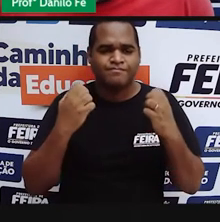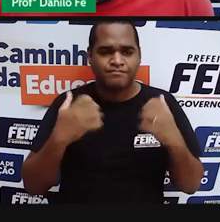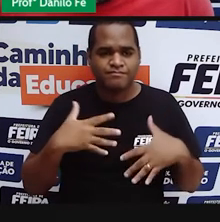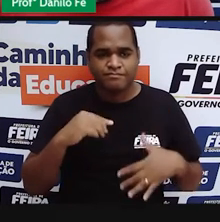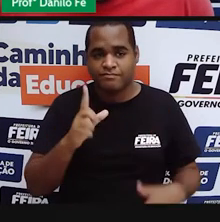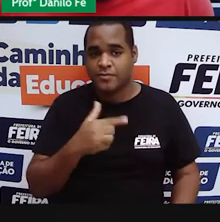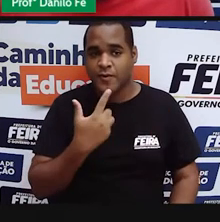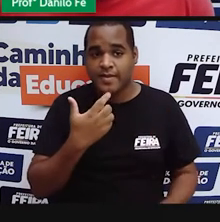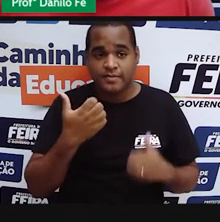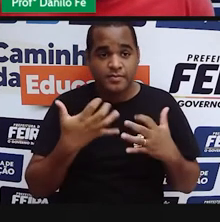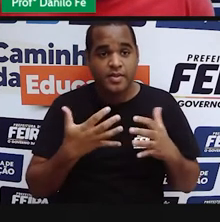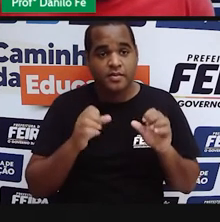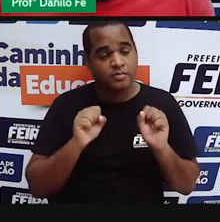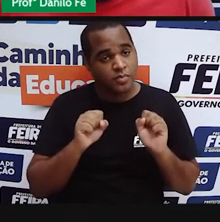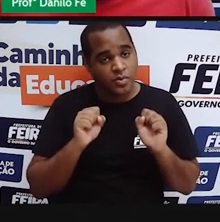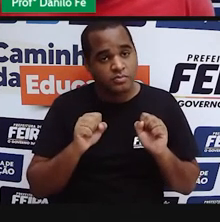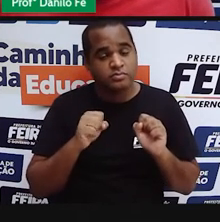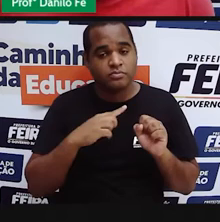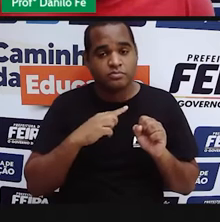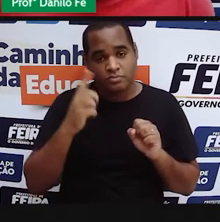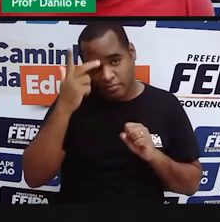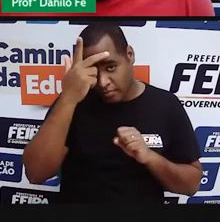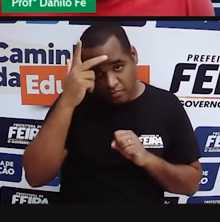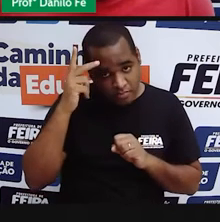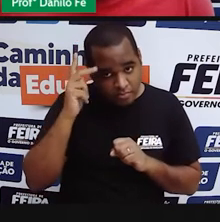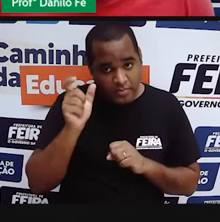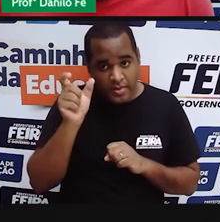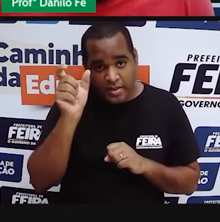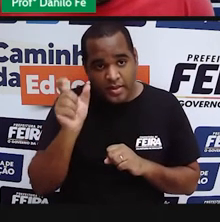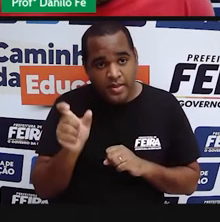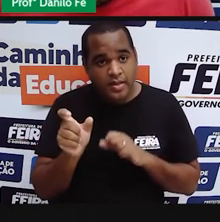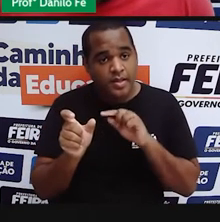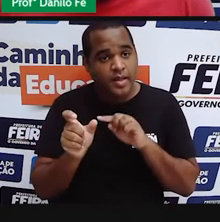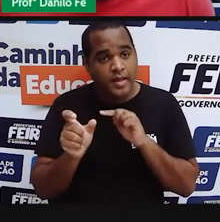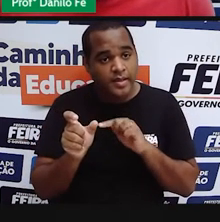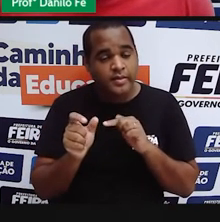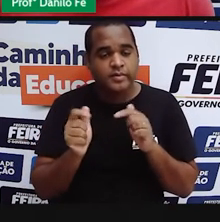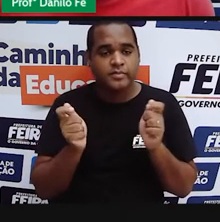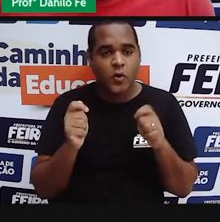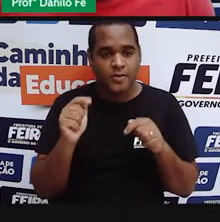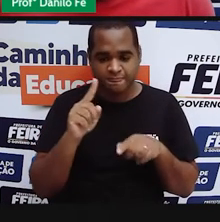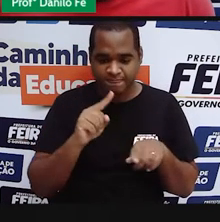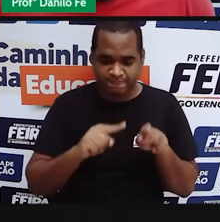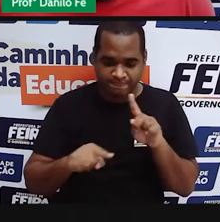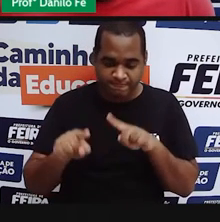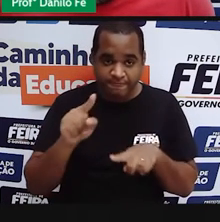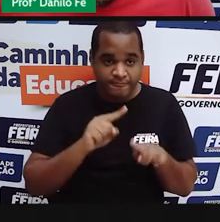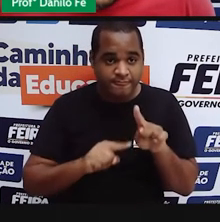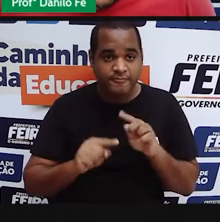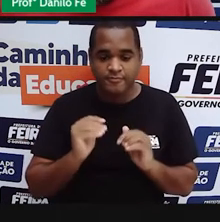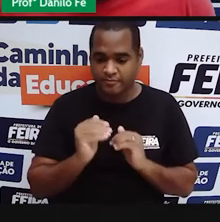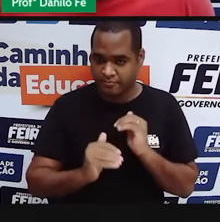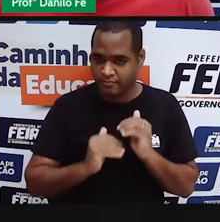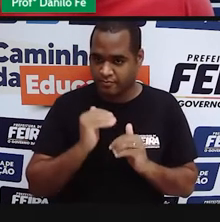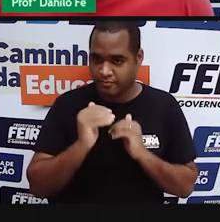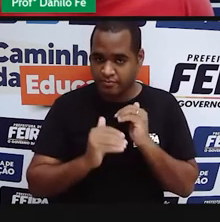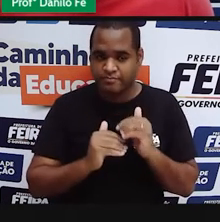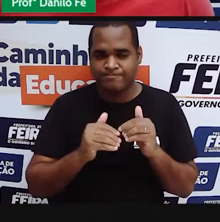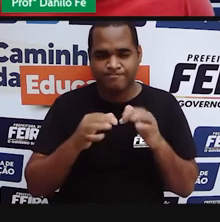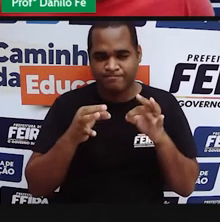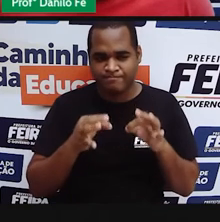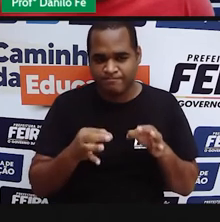de um Estado forte, e que deveria haver uma pessoa que tivesse a condição de liderar esse